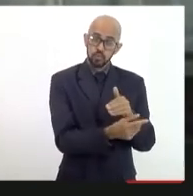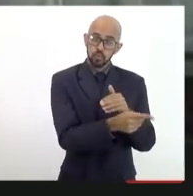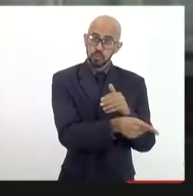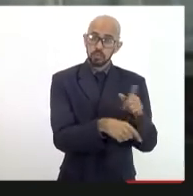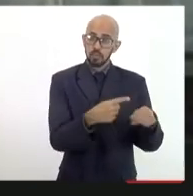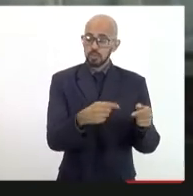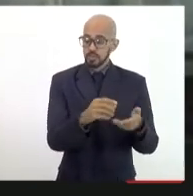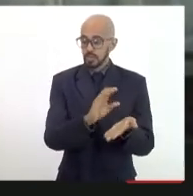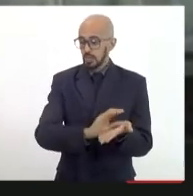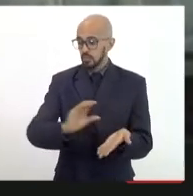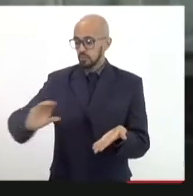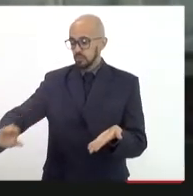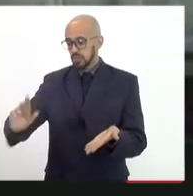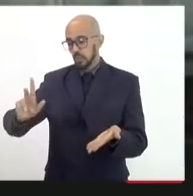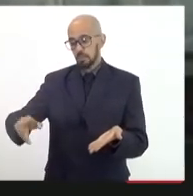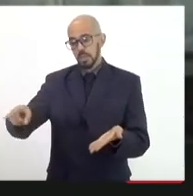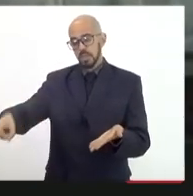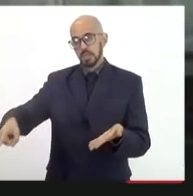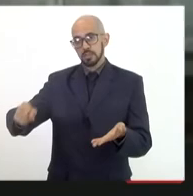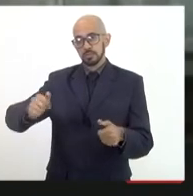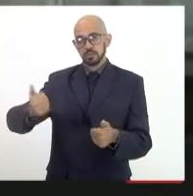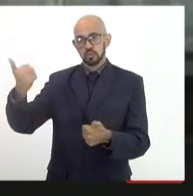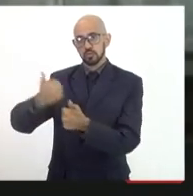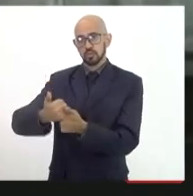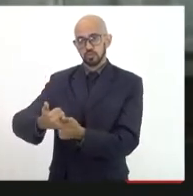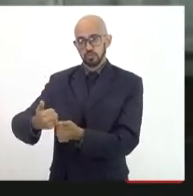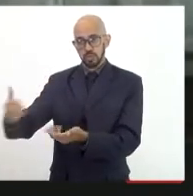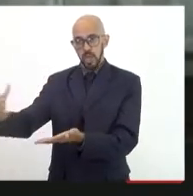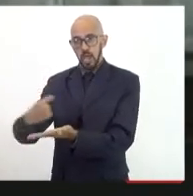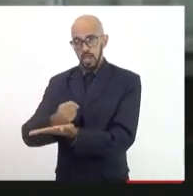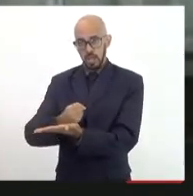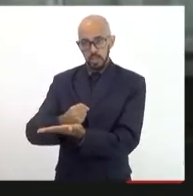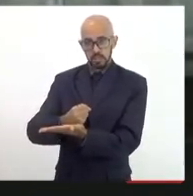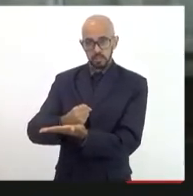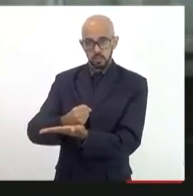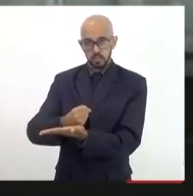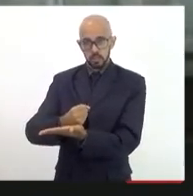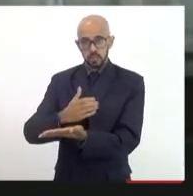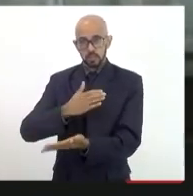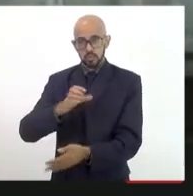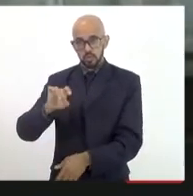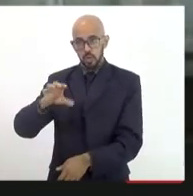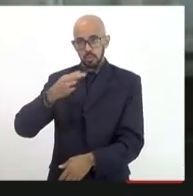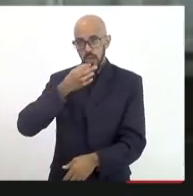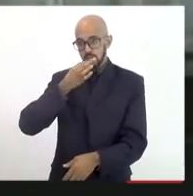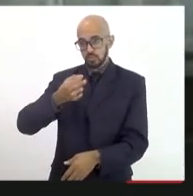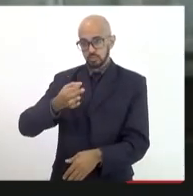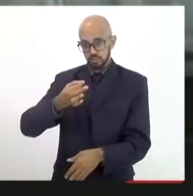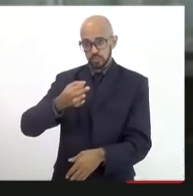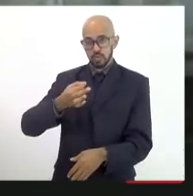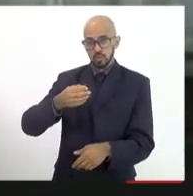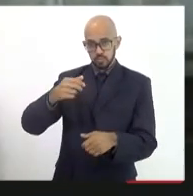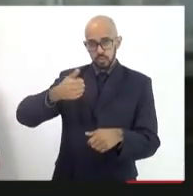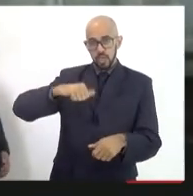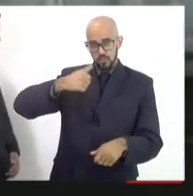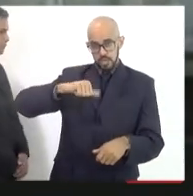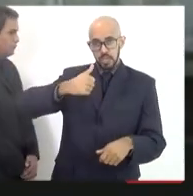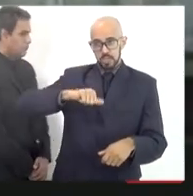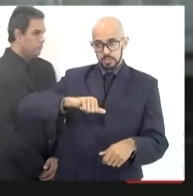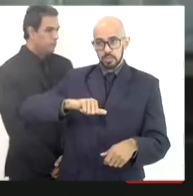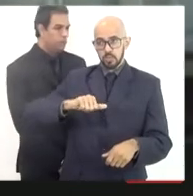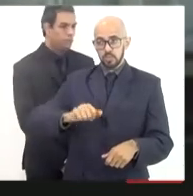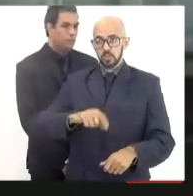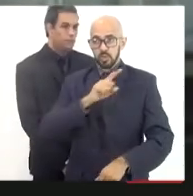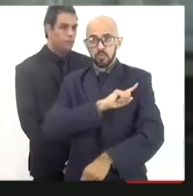o mesmo para uma questão. Então, eu coloco apenas para uma consideração e análise o fortalecimento da